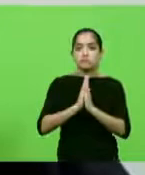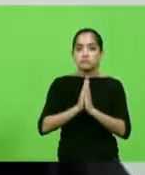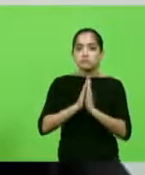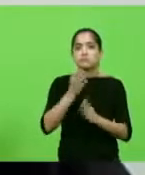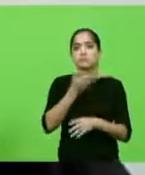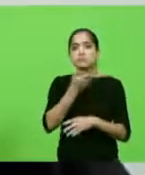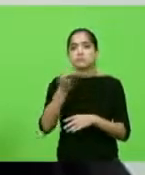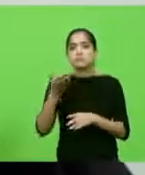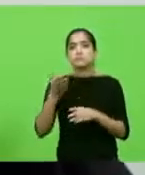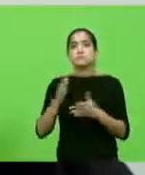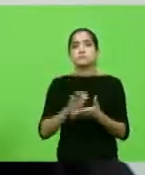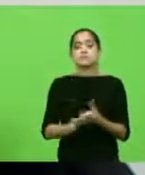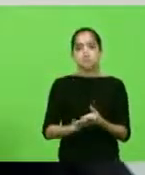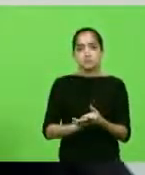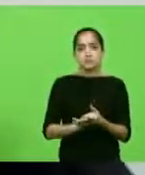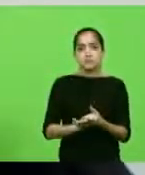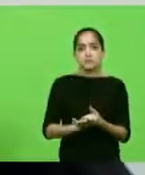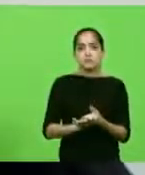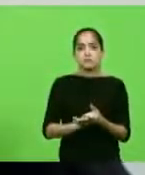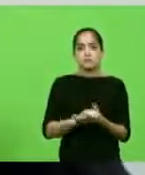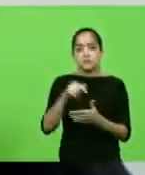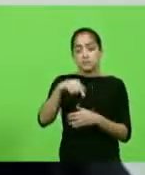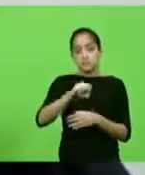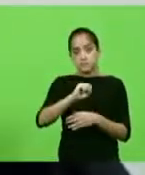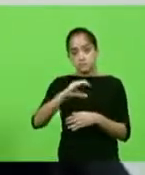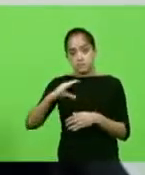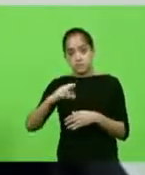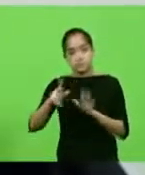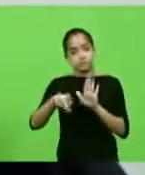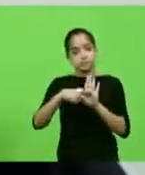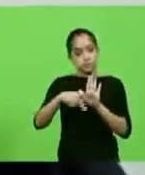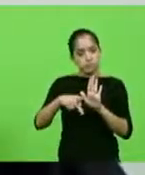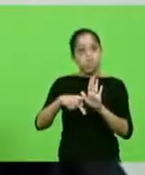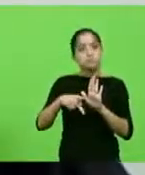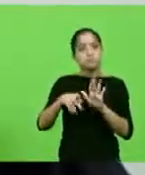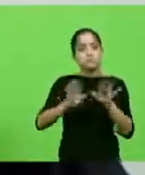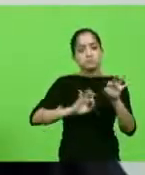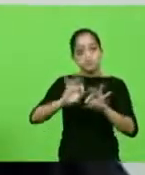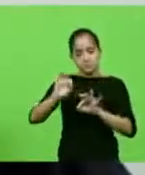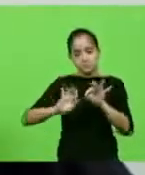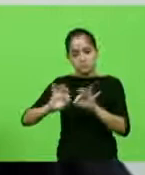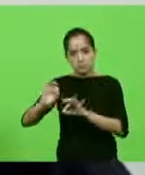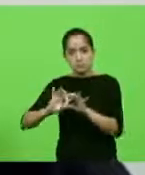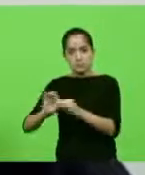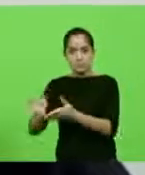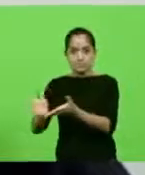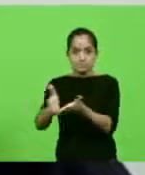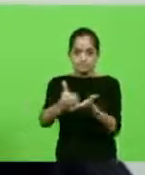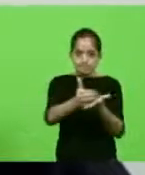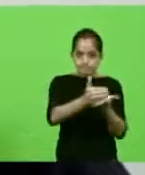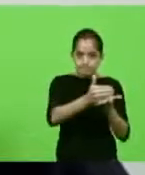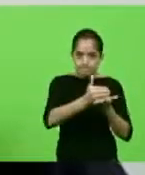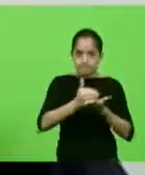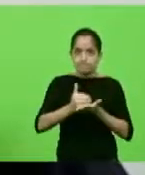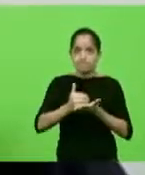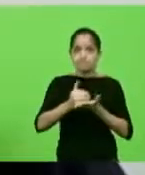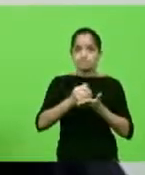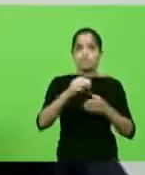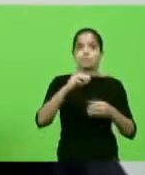companheiros e companheiras de Santa Catarina. Organizem as arrecadações nos seus municípios,